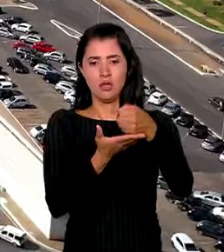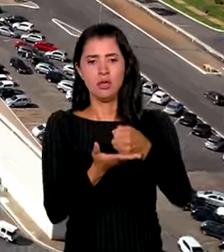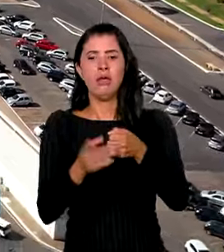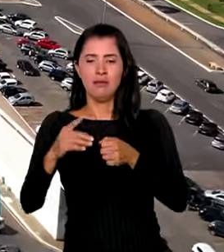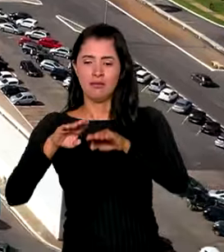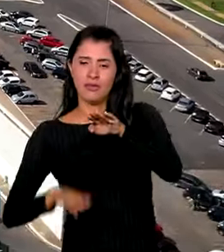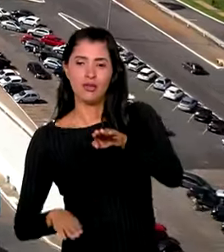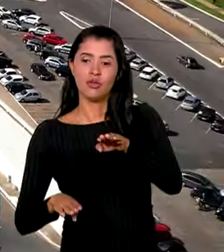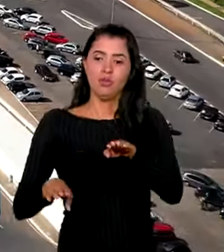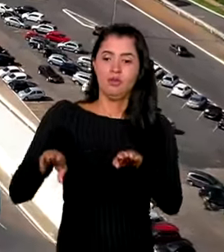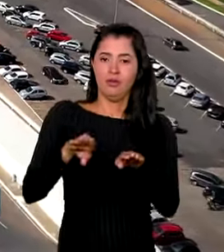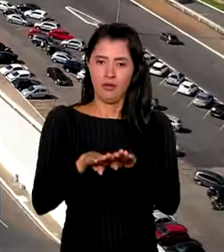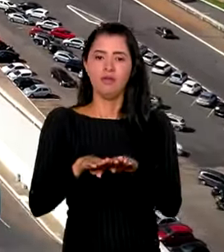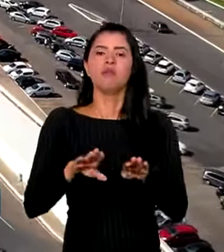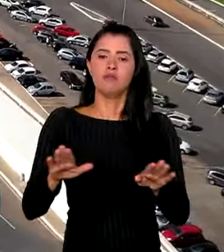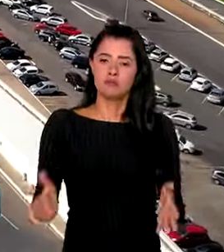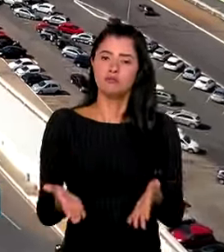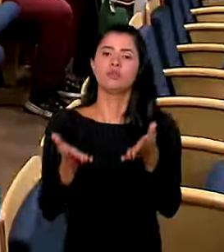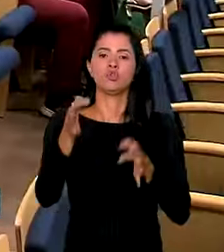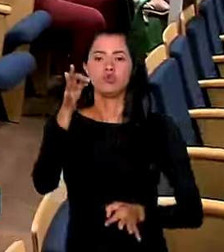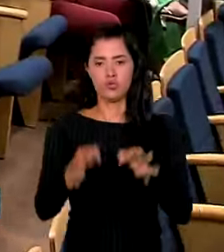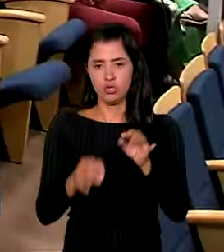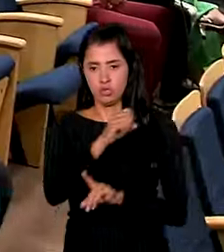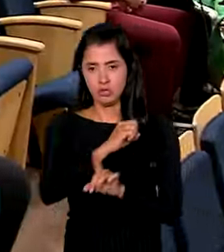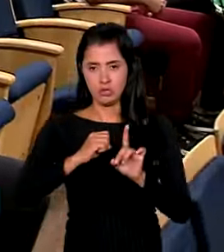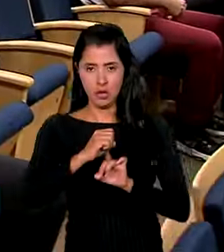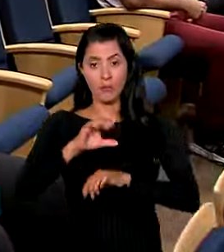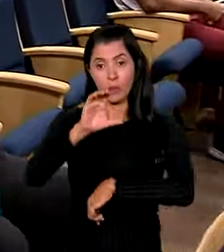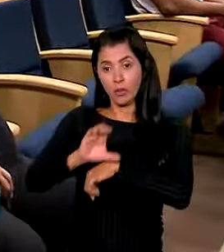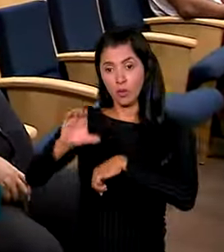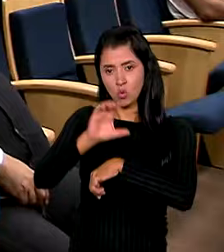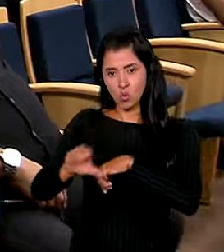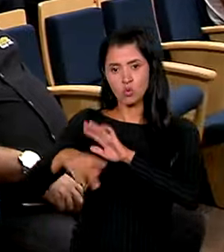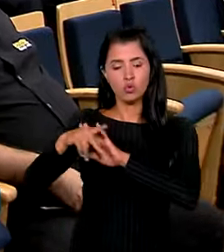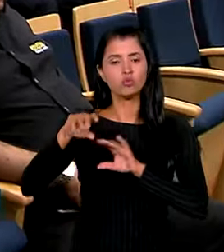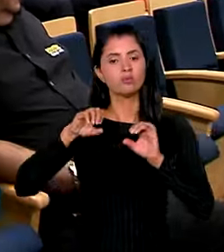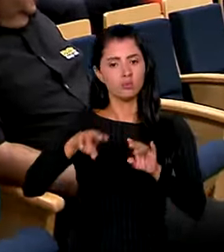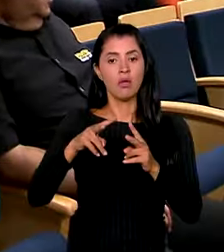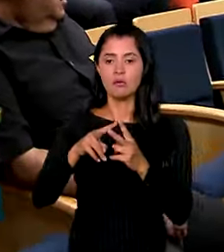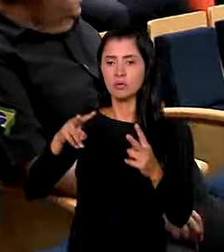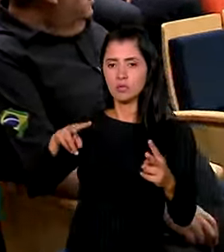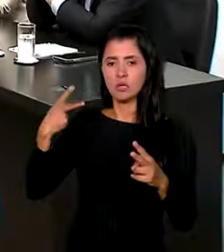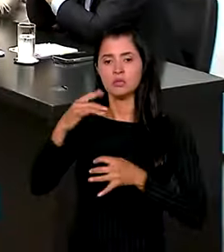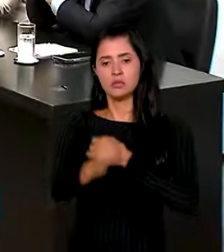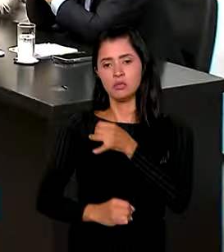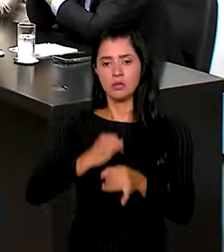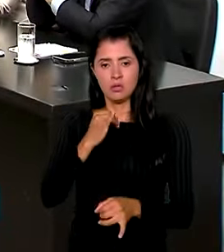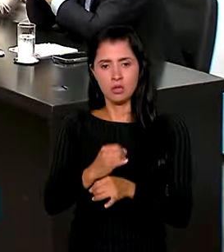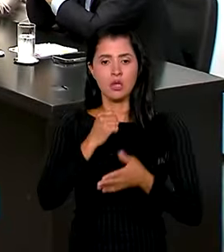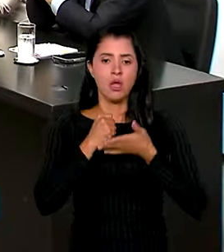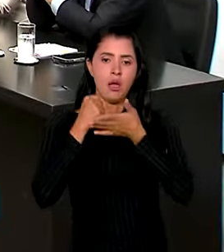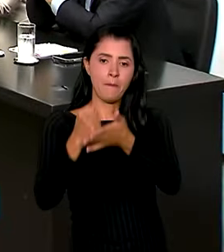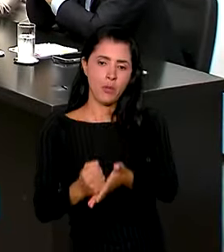desigualdades e promover a justiça social. Os cursos serão ministrados à distância pela internet com o